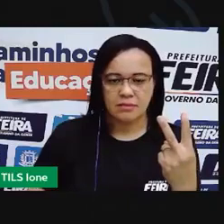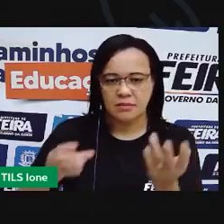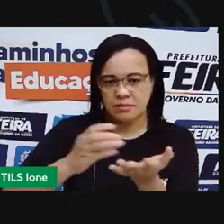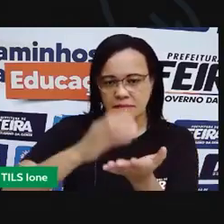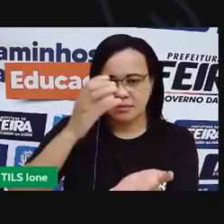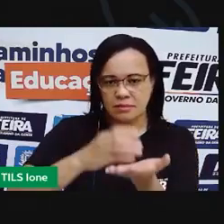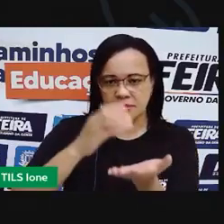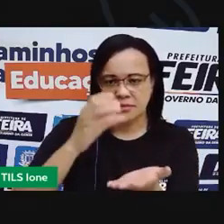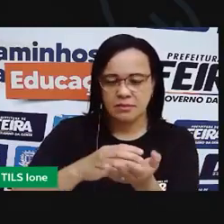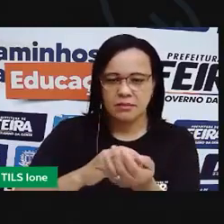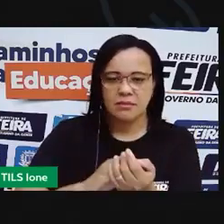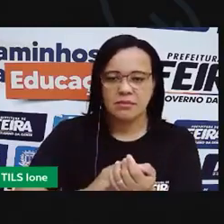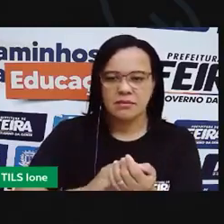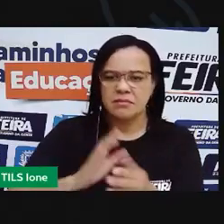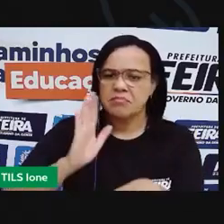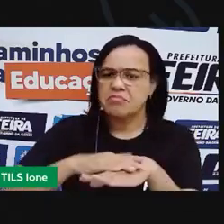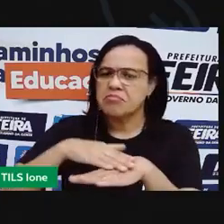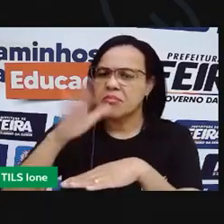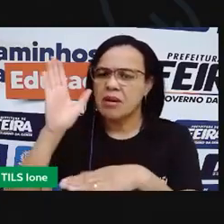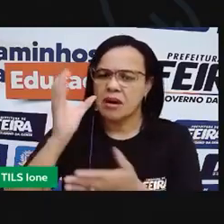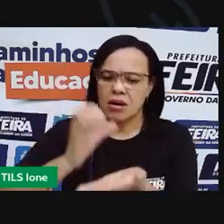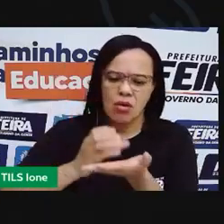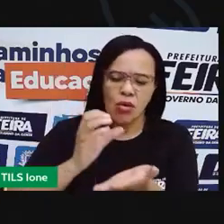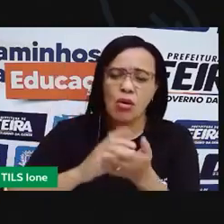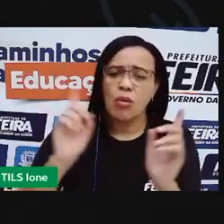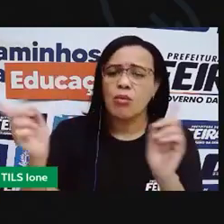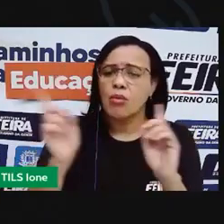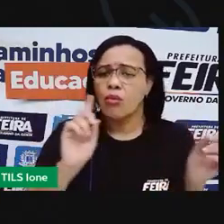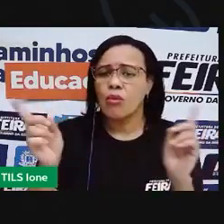copos ela tem mais copos